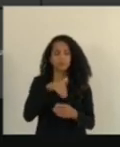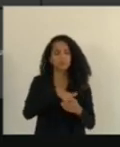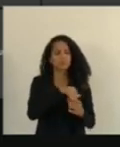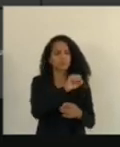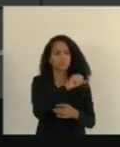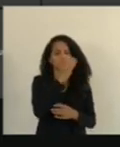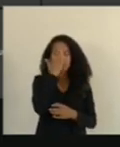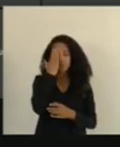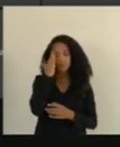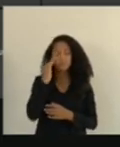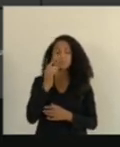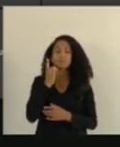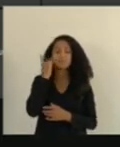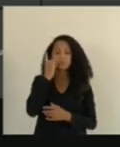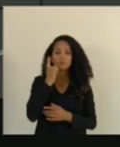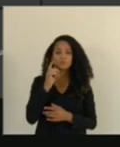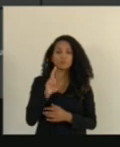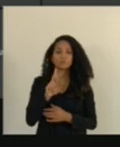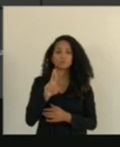vota sim. Deputado Raquel Lessa?